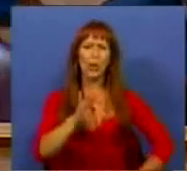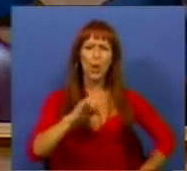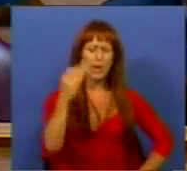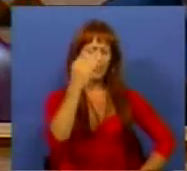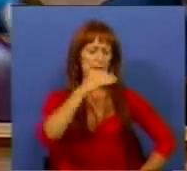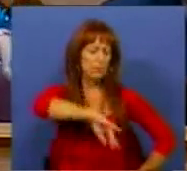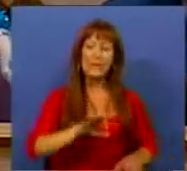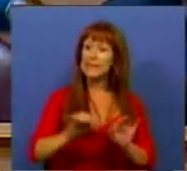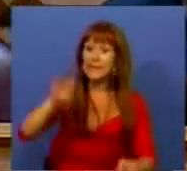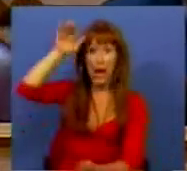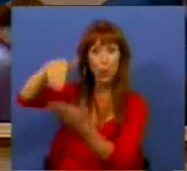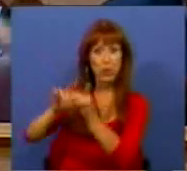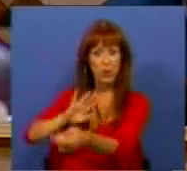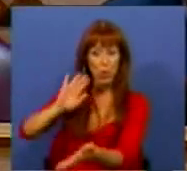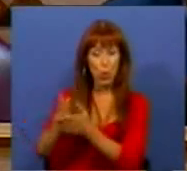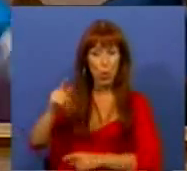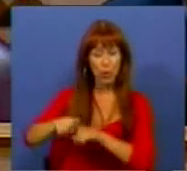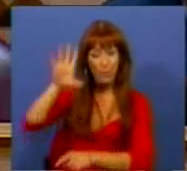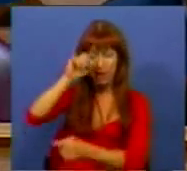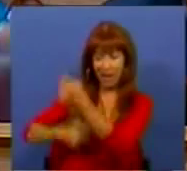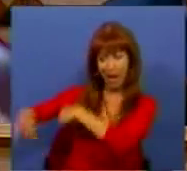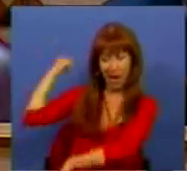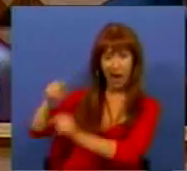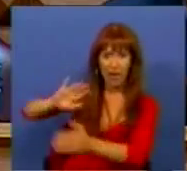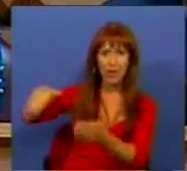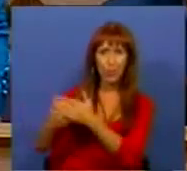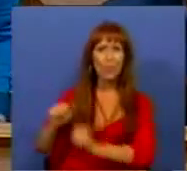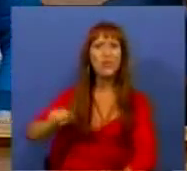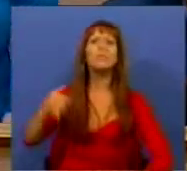como foi o resultado, na última legislatura, das propostas do Partido Socialista.